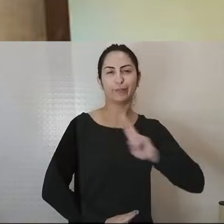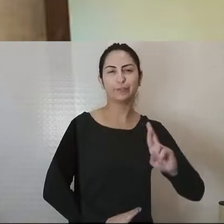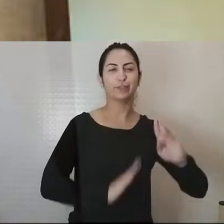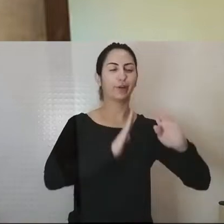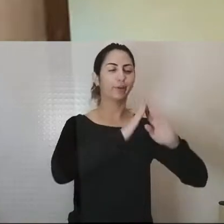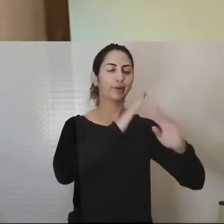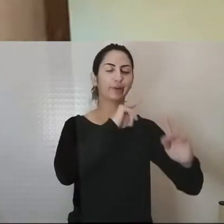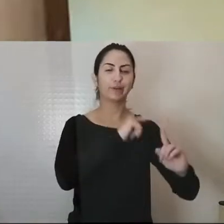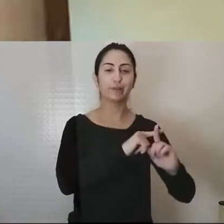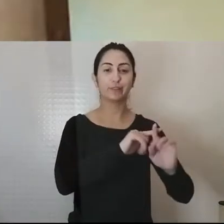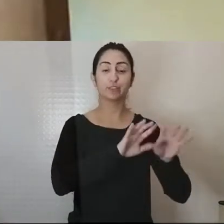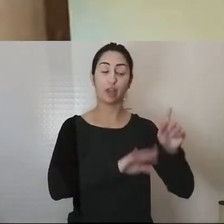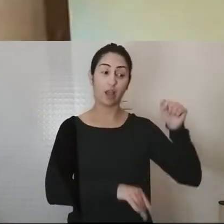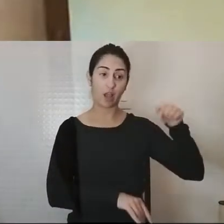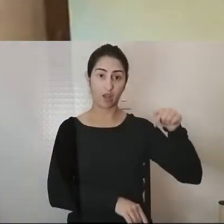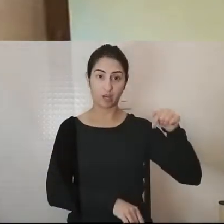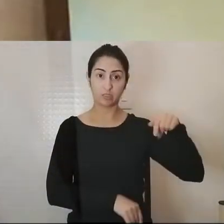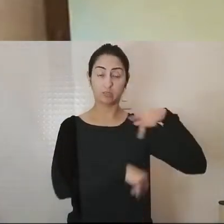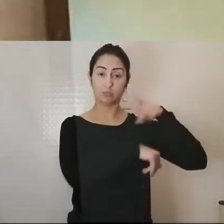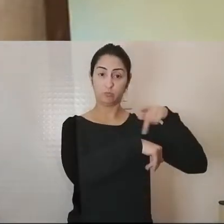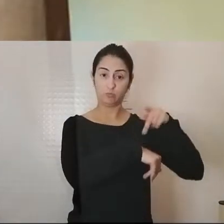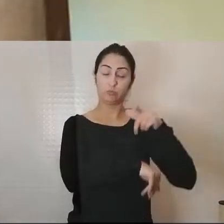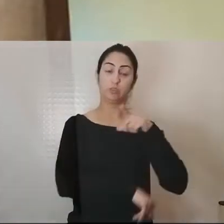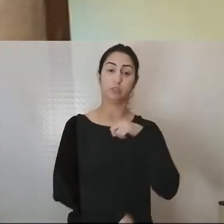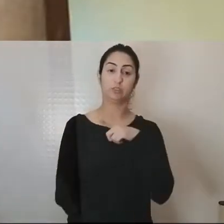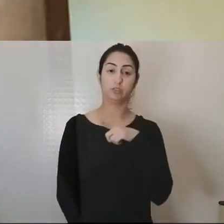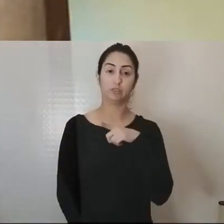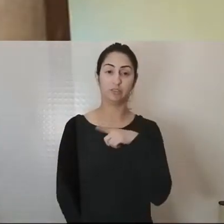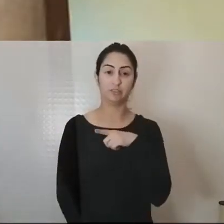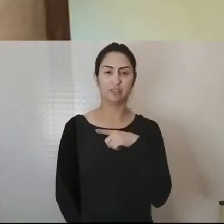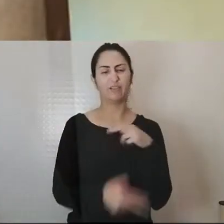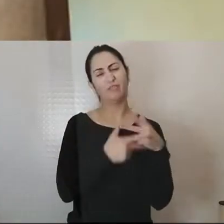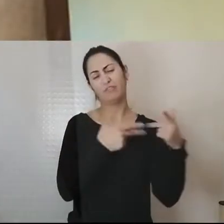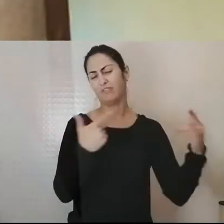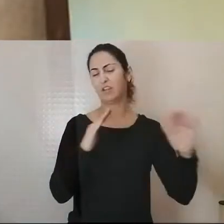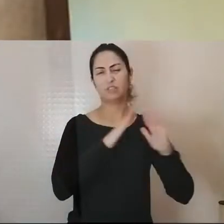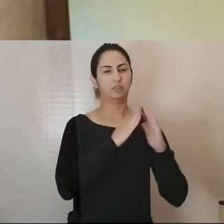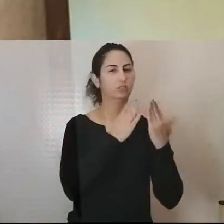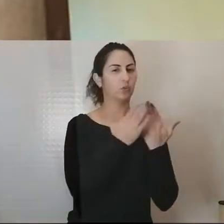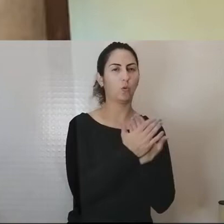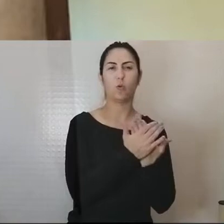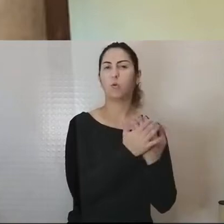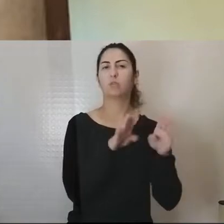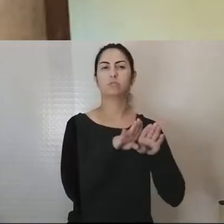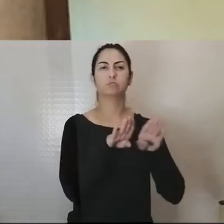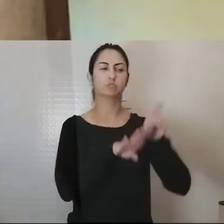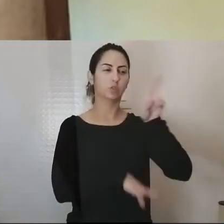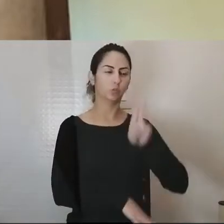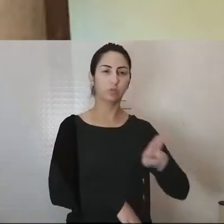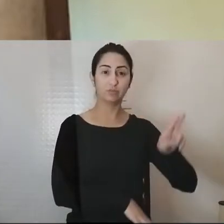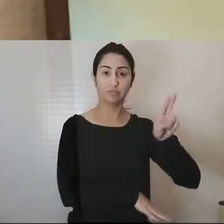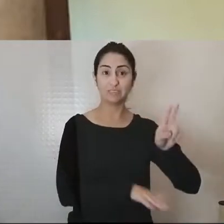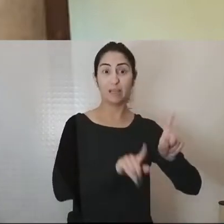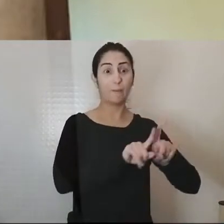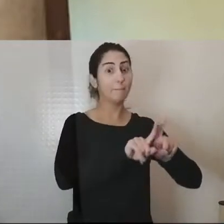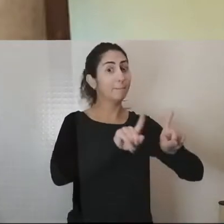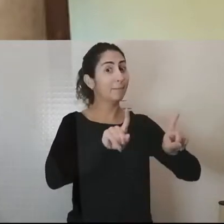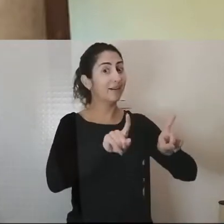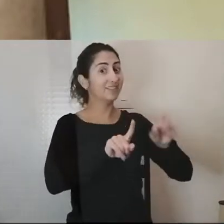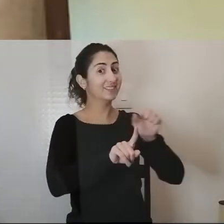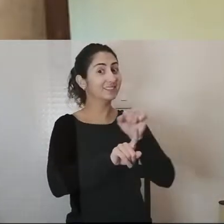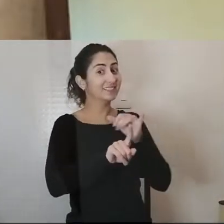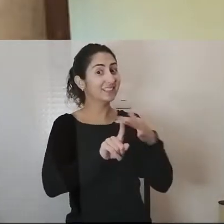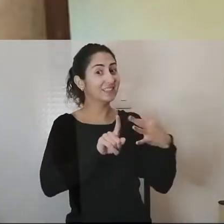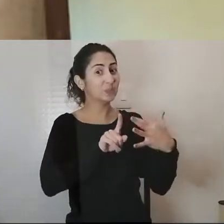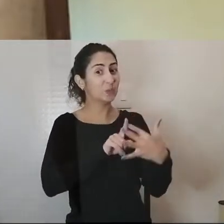Em Moçambique existem muitas escolas, universidades, mas a sociedade é